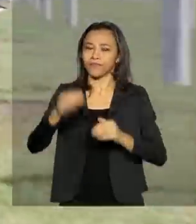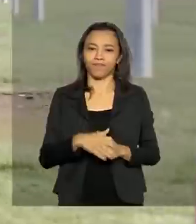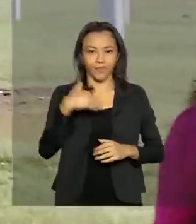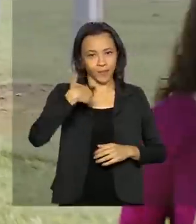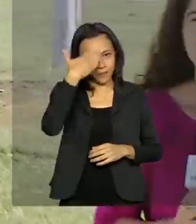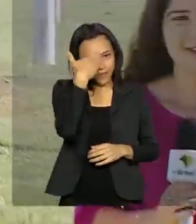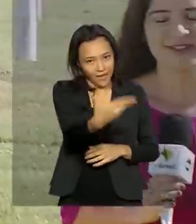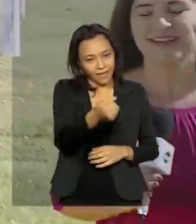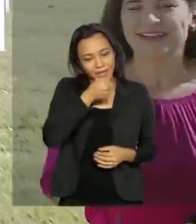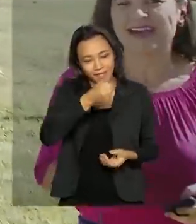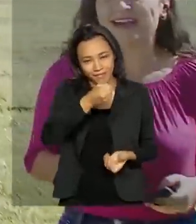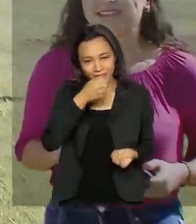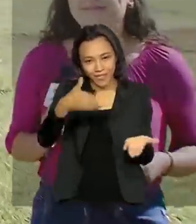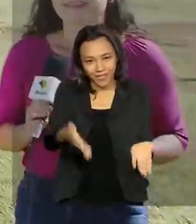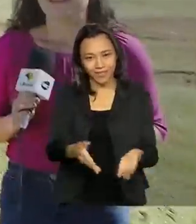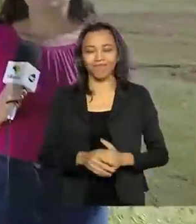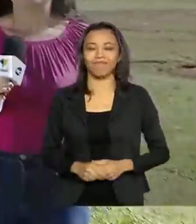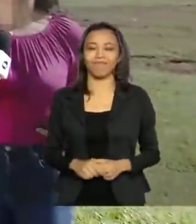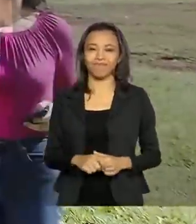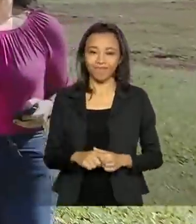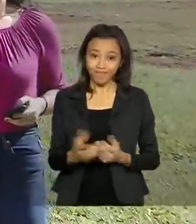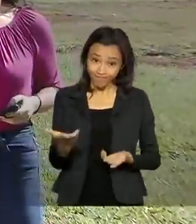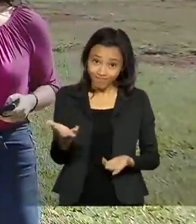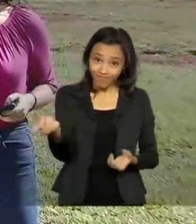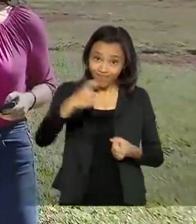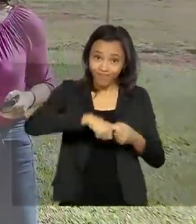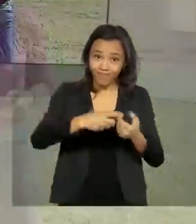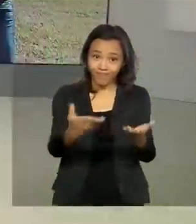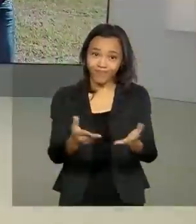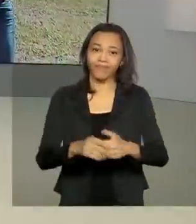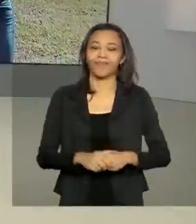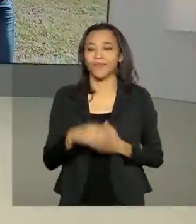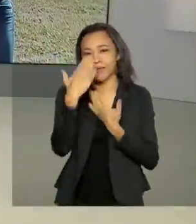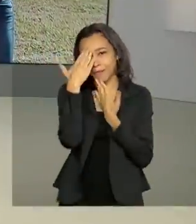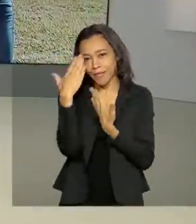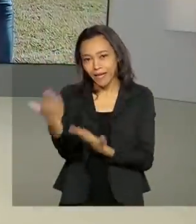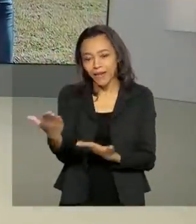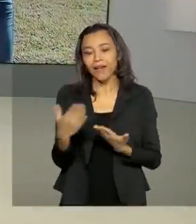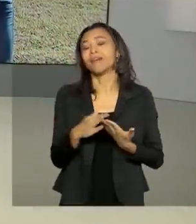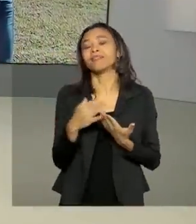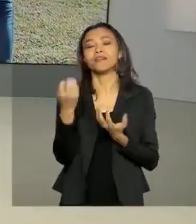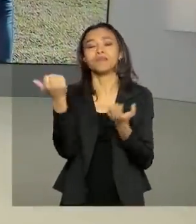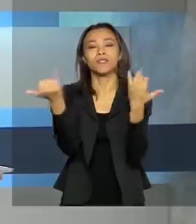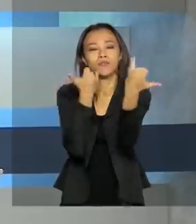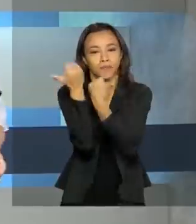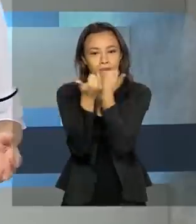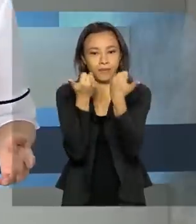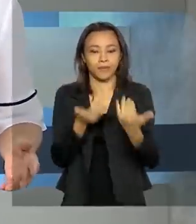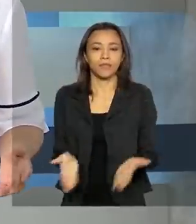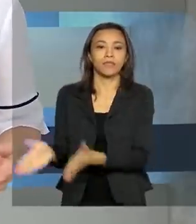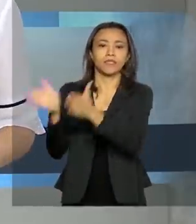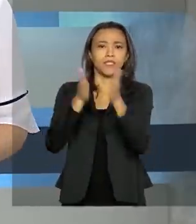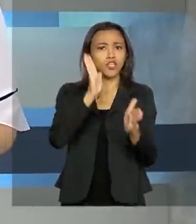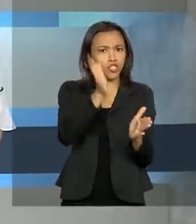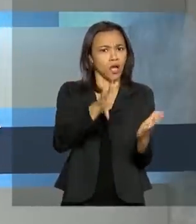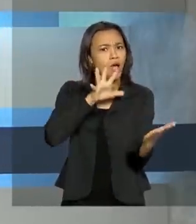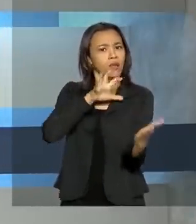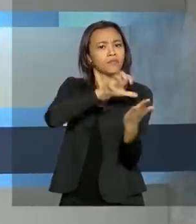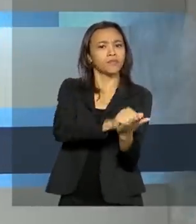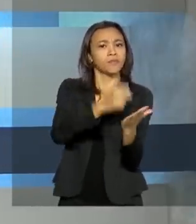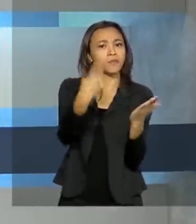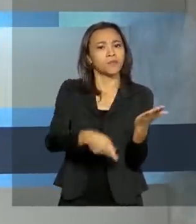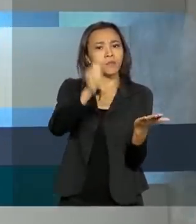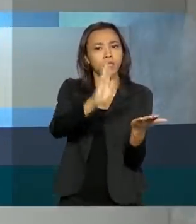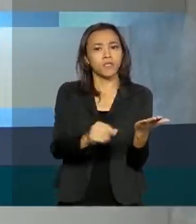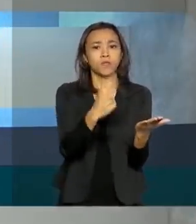entrevista aqui na TV Brasil. Carla, voltamos com você. Muito obrigada, Luana, pelas suas informações. Já foram registrados no